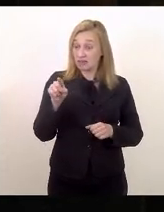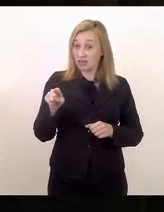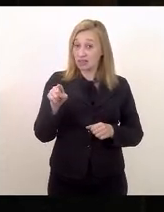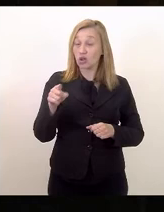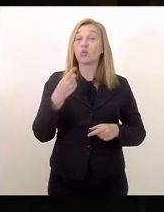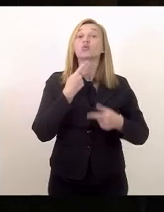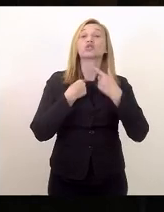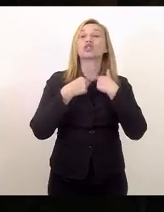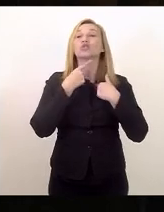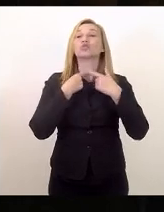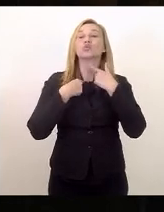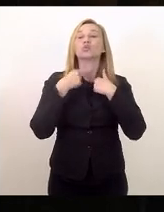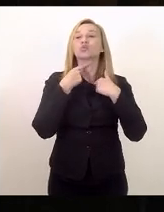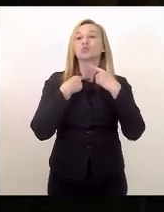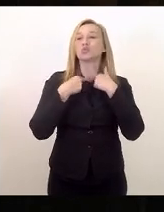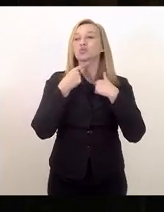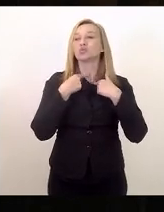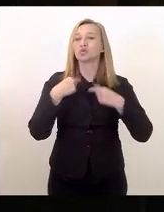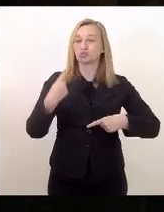funções públicas,